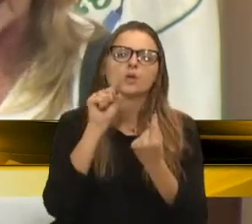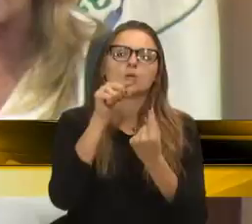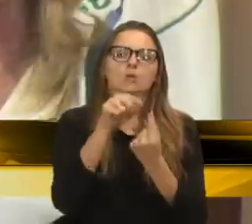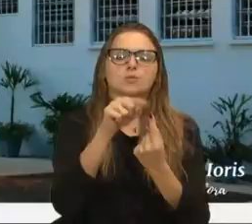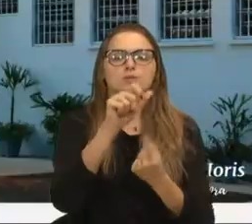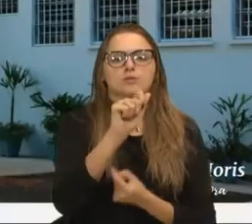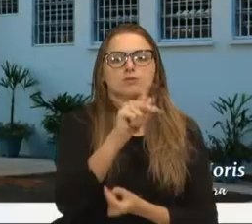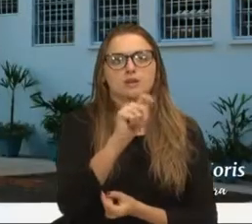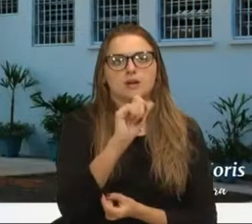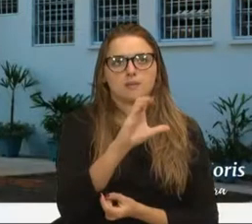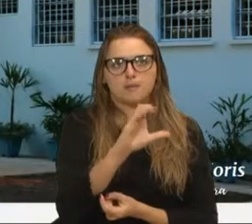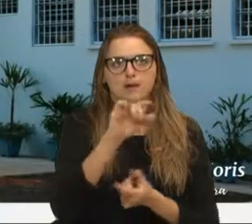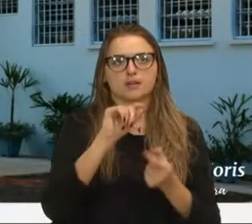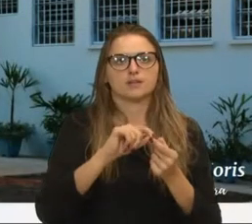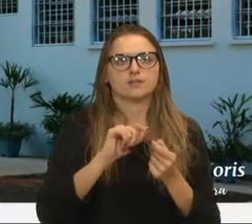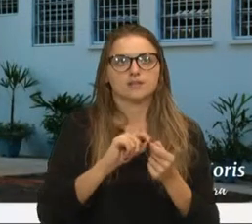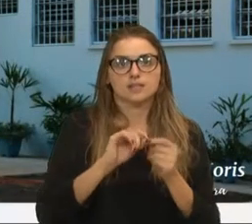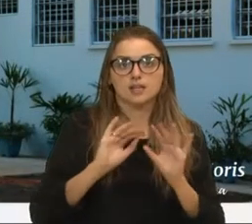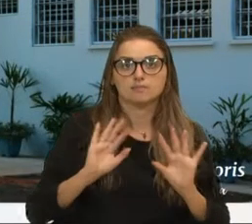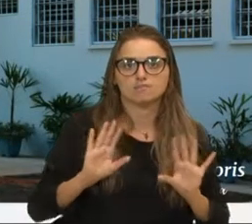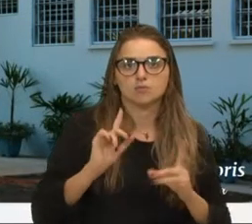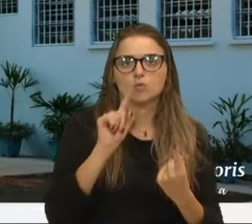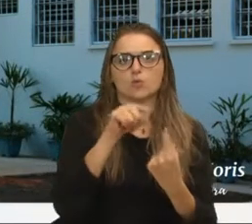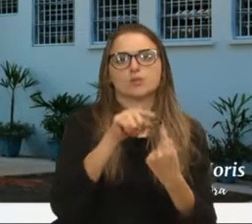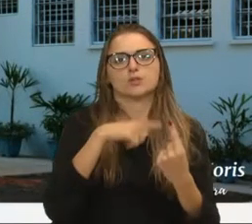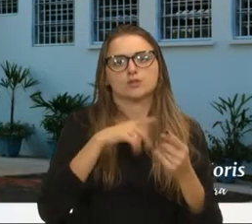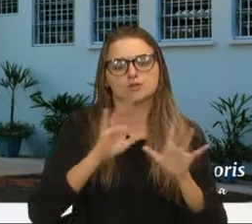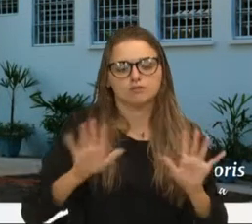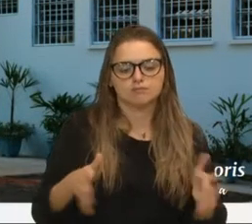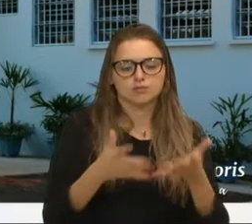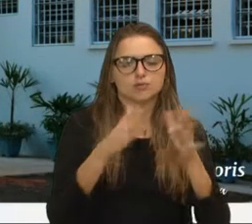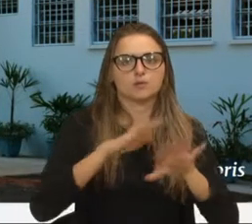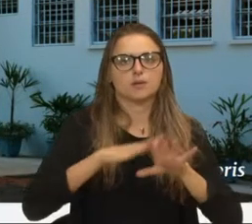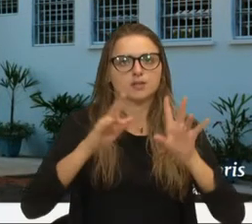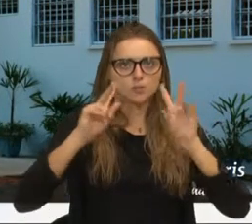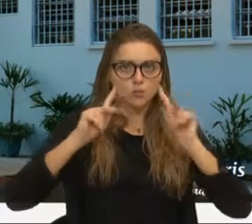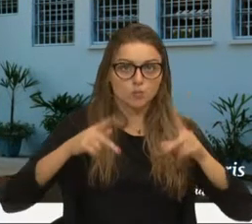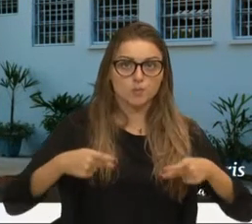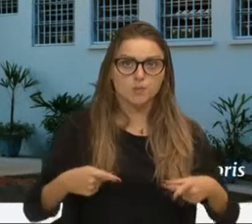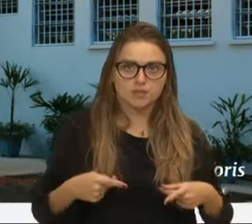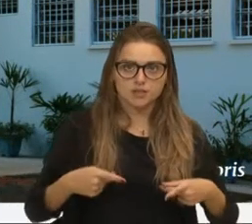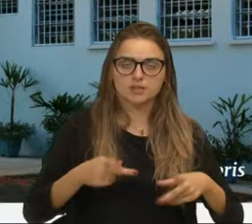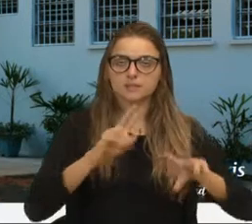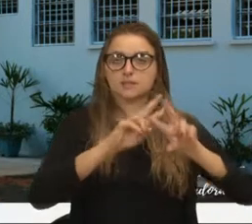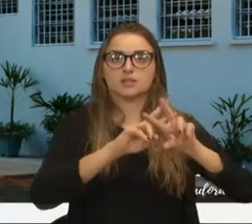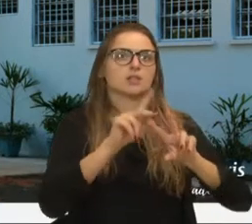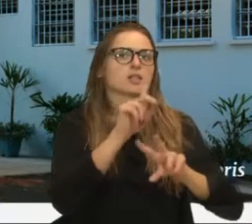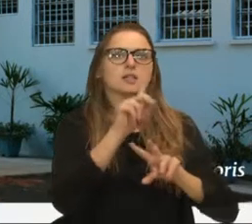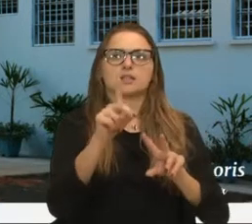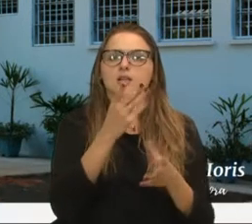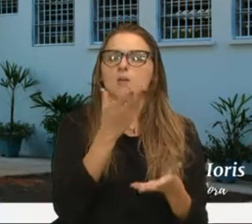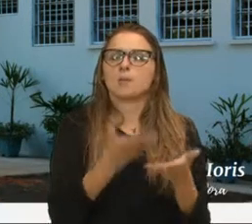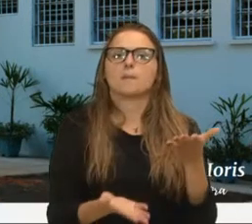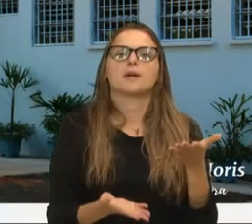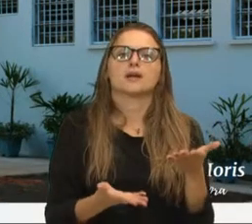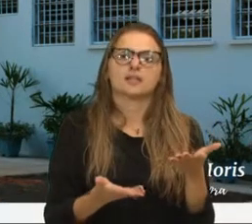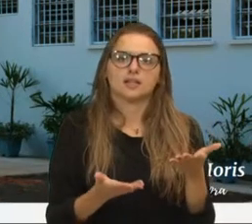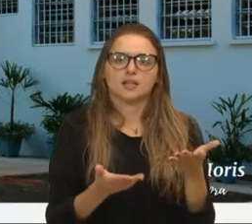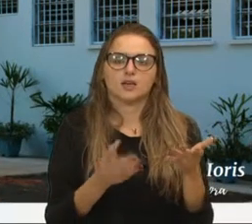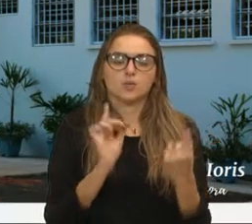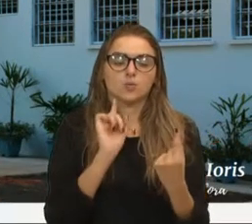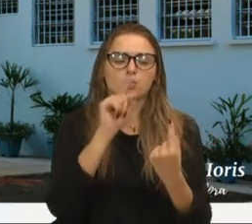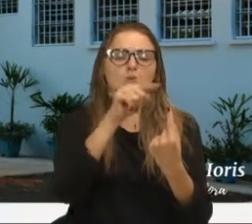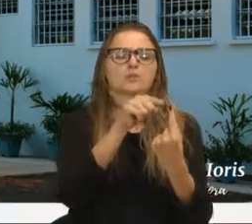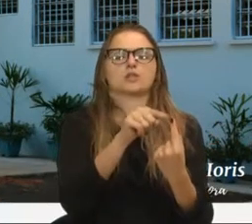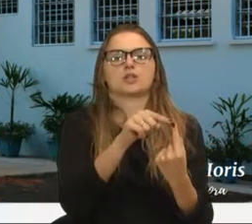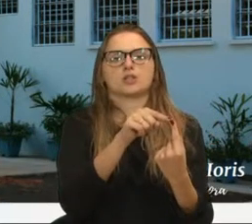APAC é promover a humanização nas prisões, sem perder de vista a finalidade